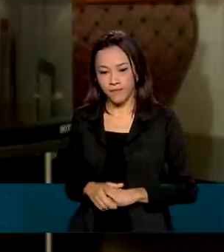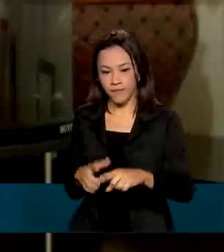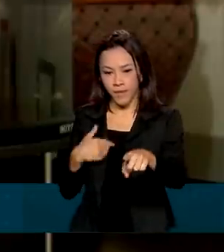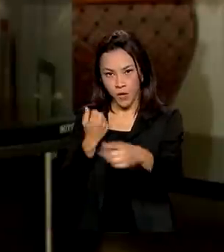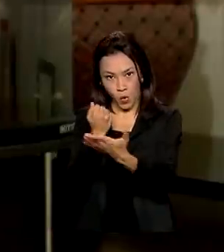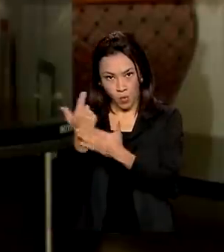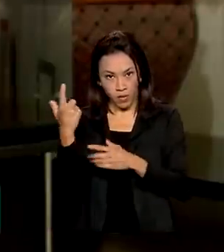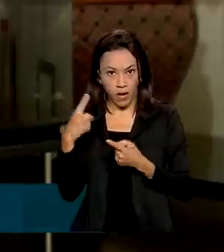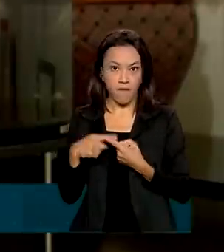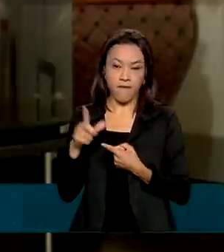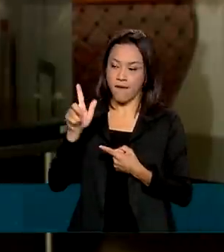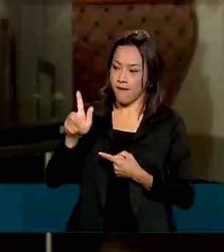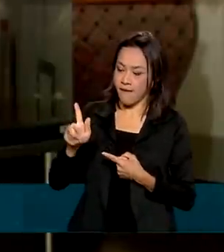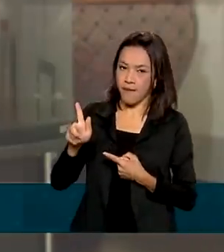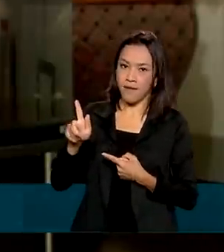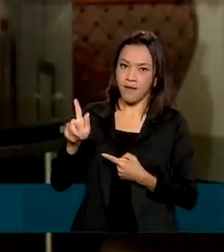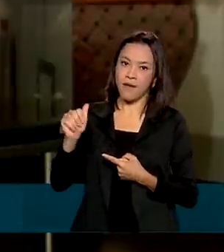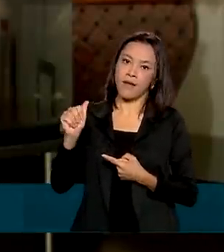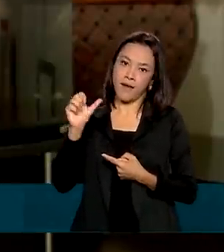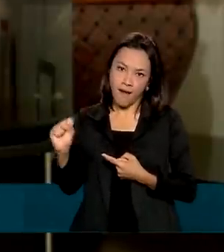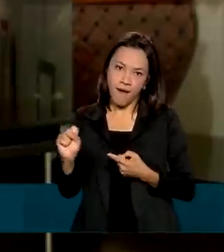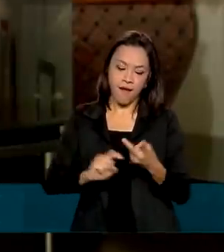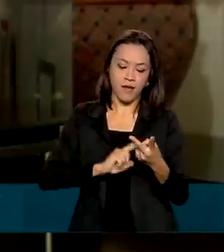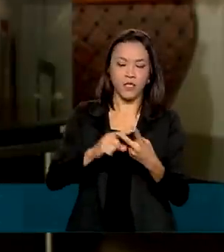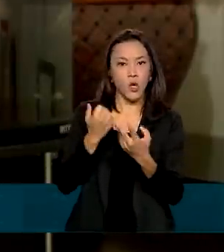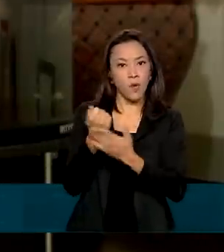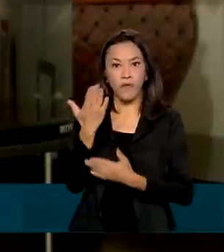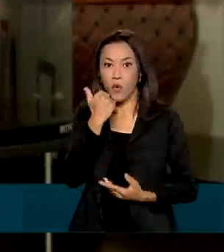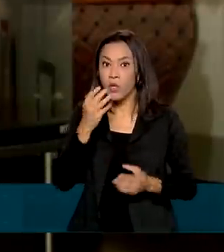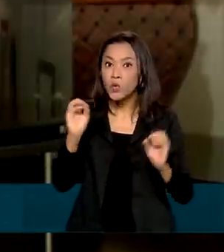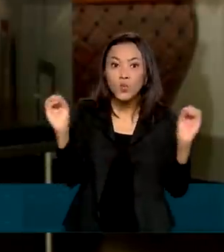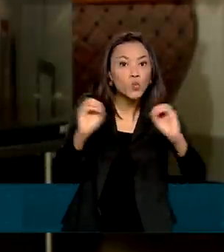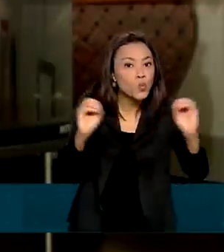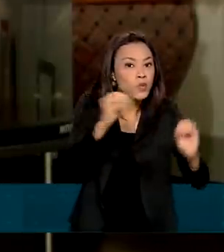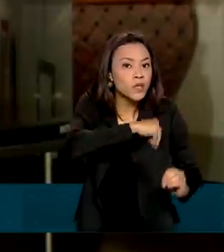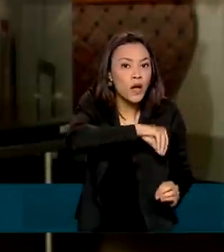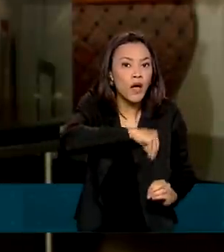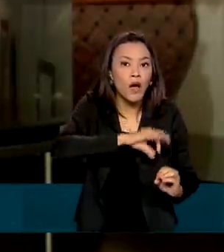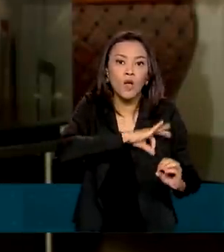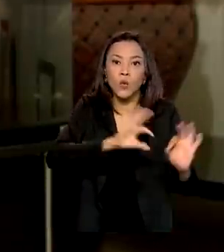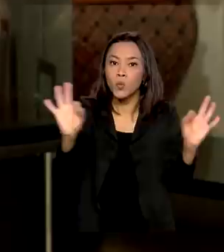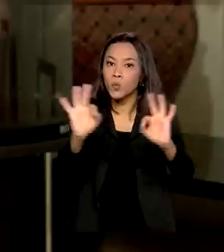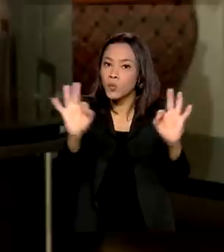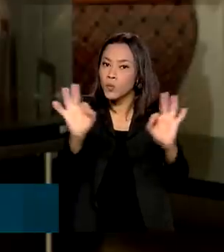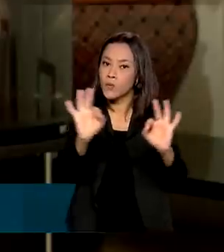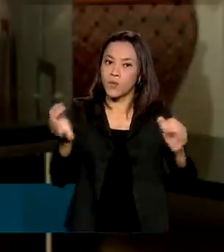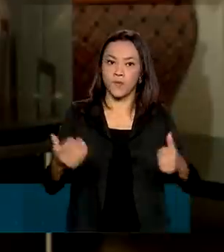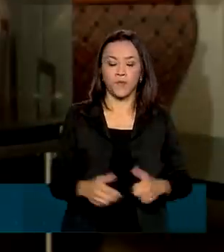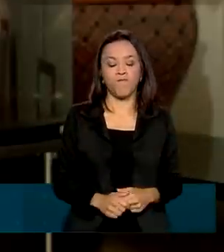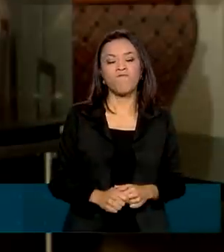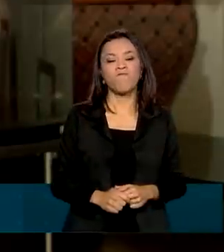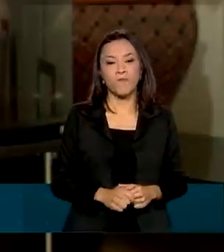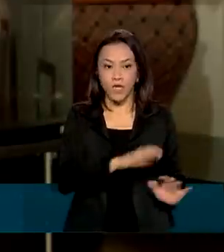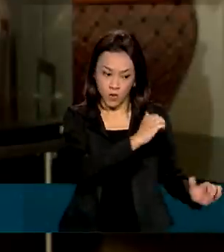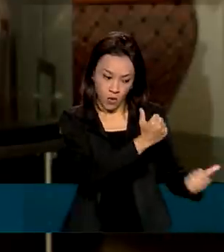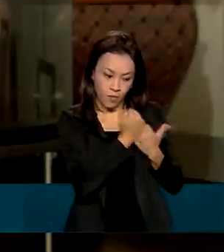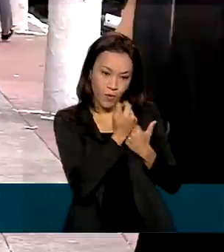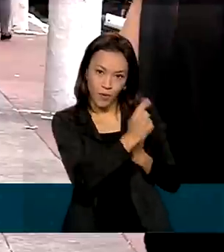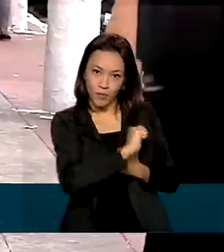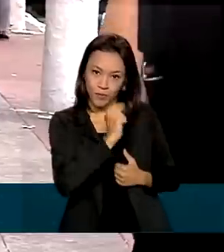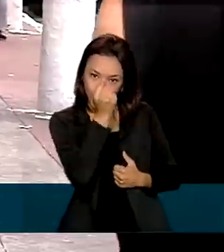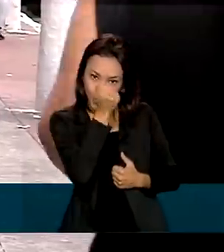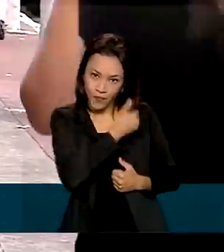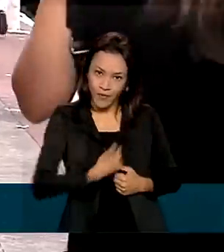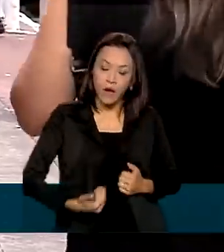gás, comida, não tinha renda nenhuma e o auxílio ajudou bastante.